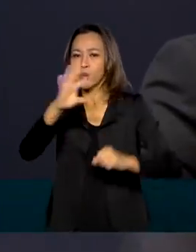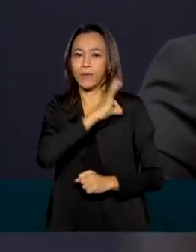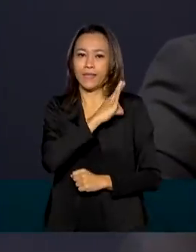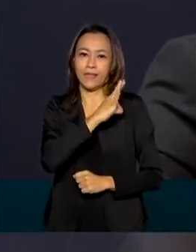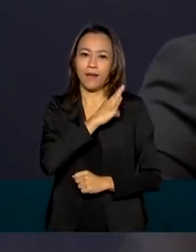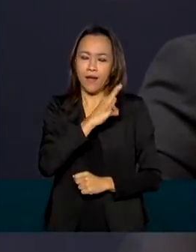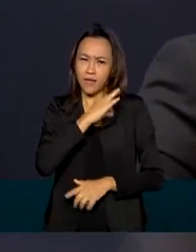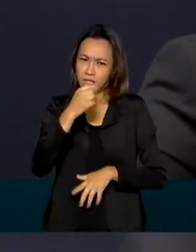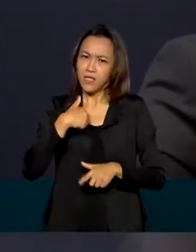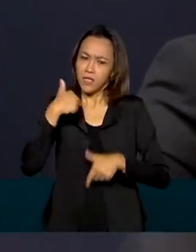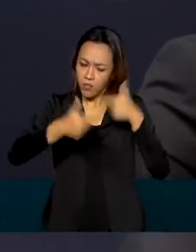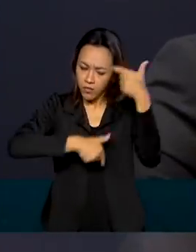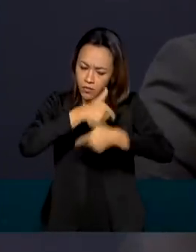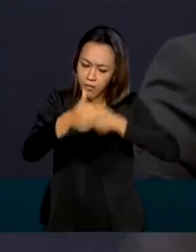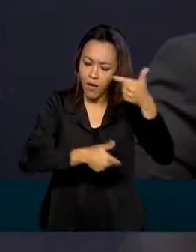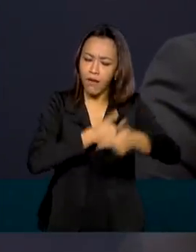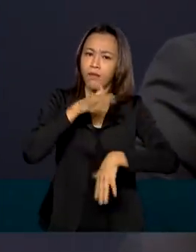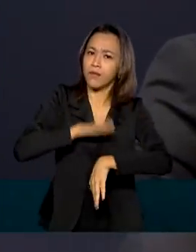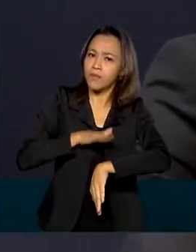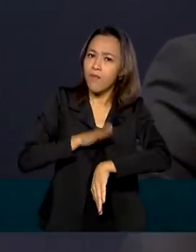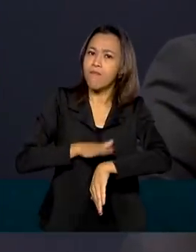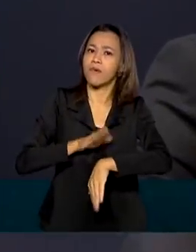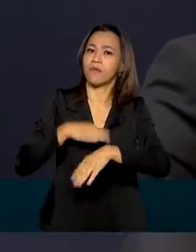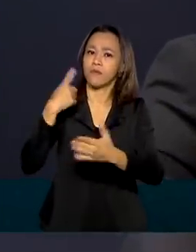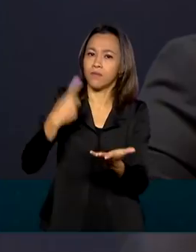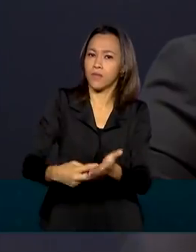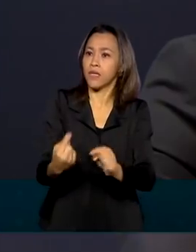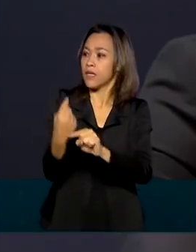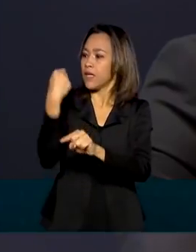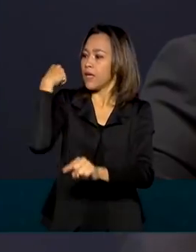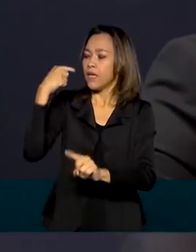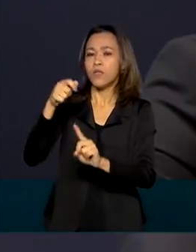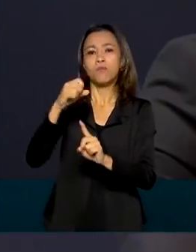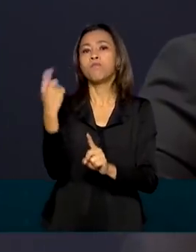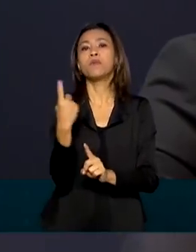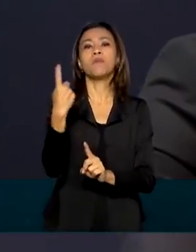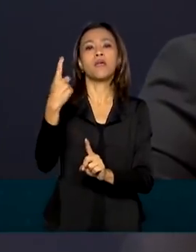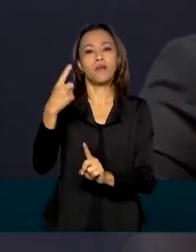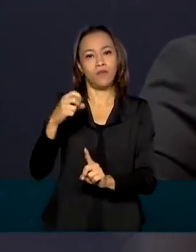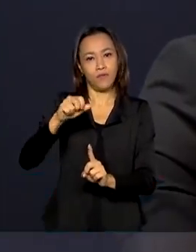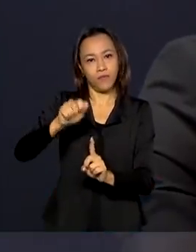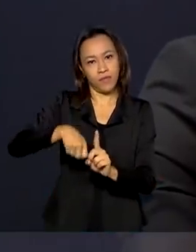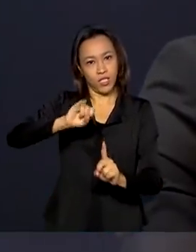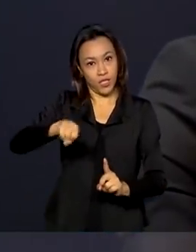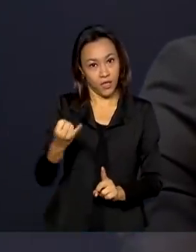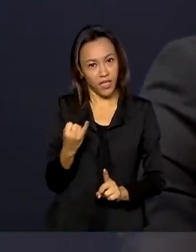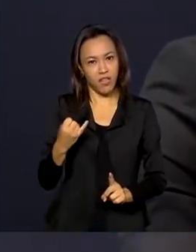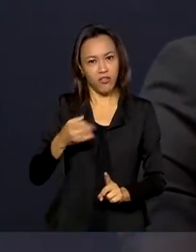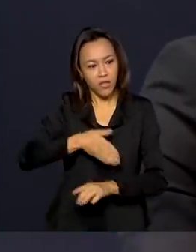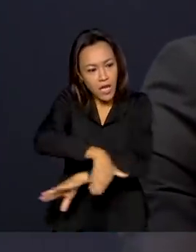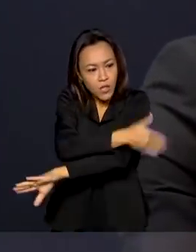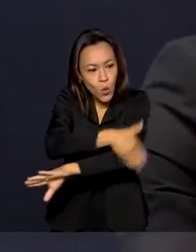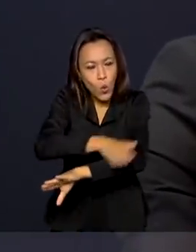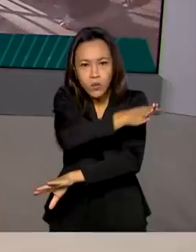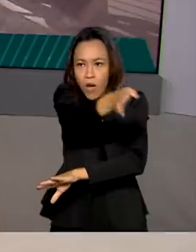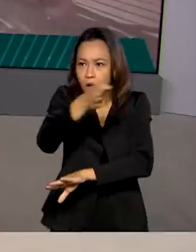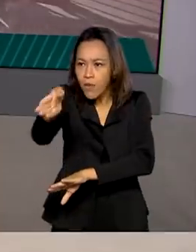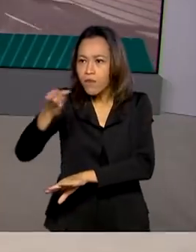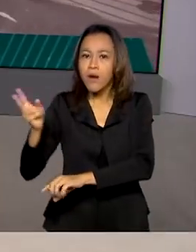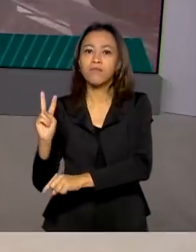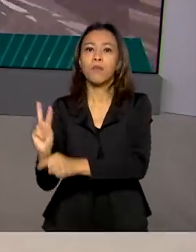estão envolvidos neste momento e que desde o dia 1º de janeiro estão nas ruas protegendo mulheres.